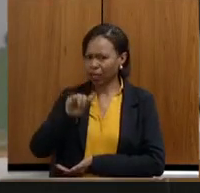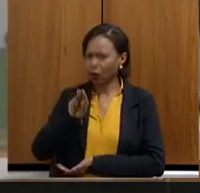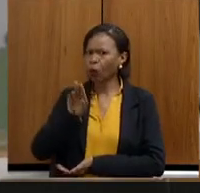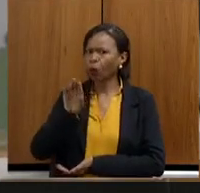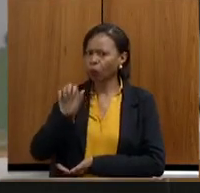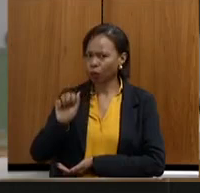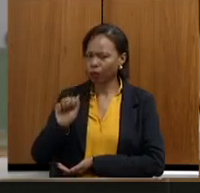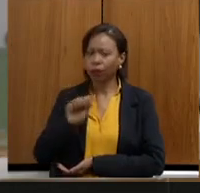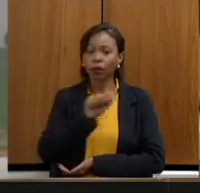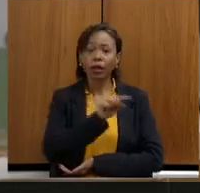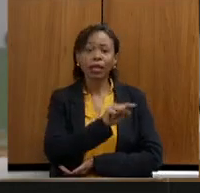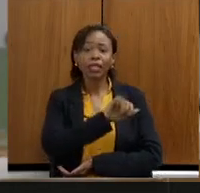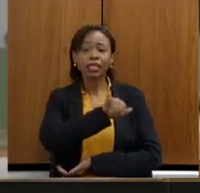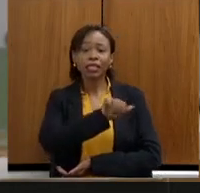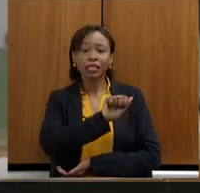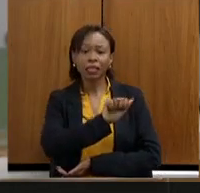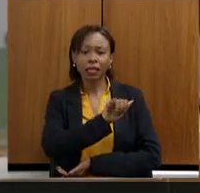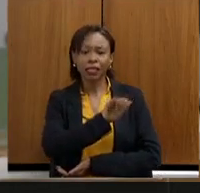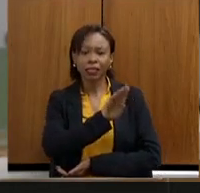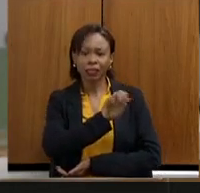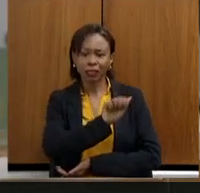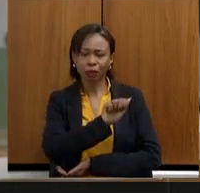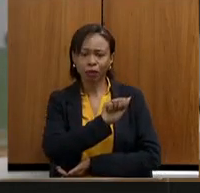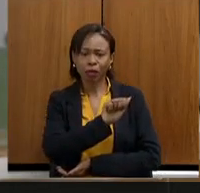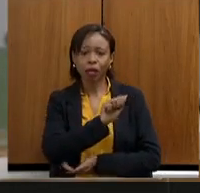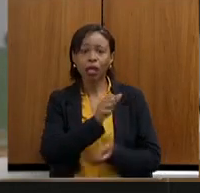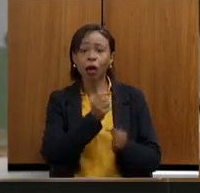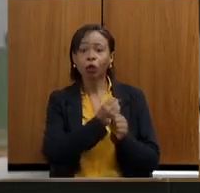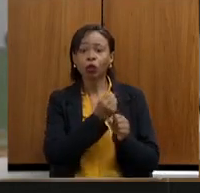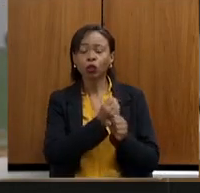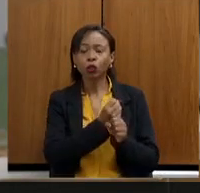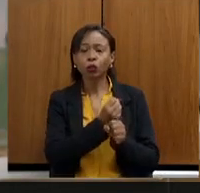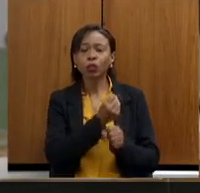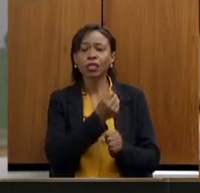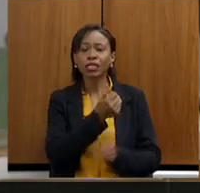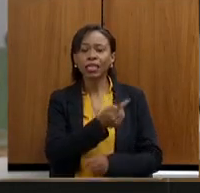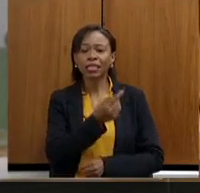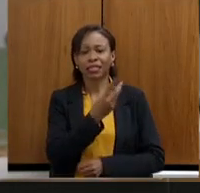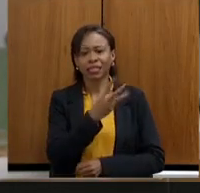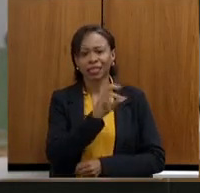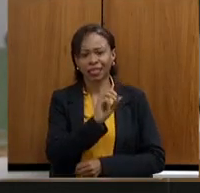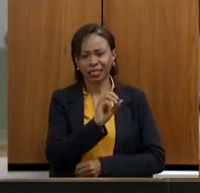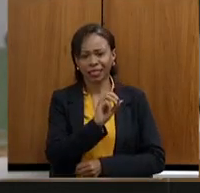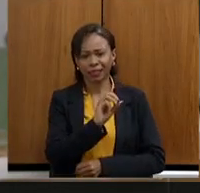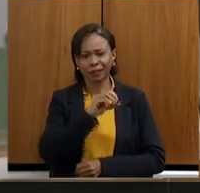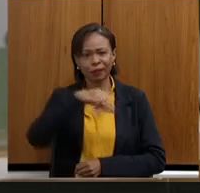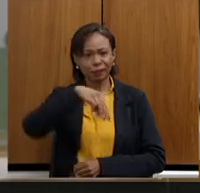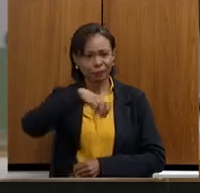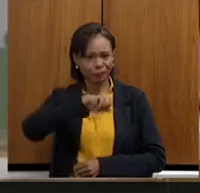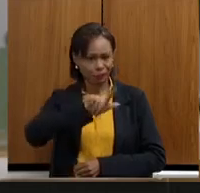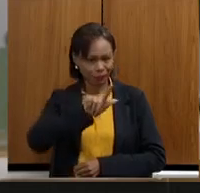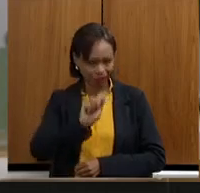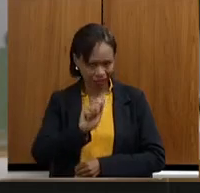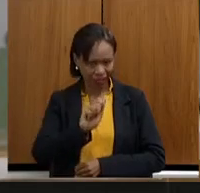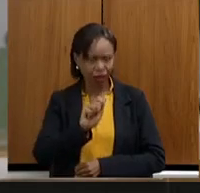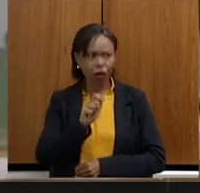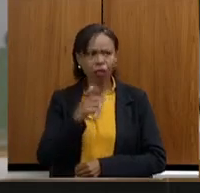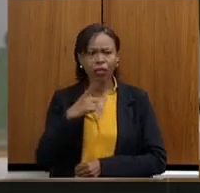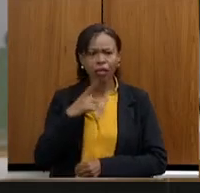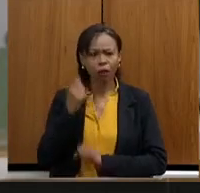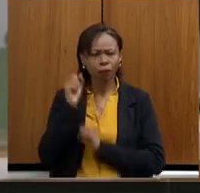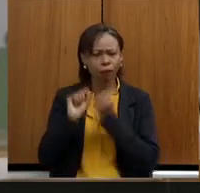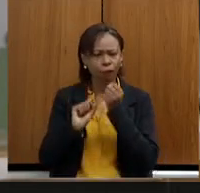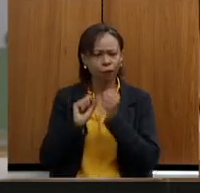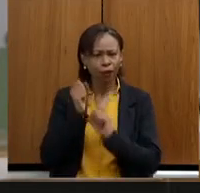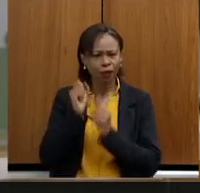Jaíba, Vale, está construindo uma de 730 mega, e uma empresa mineira, inclusive, a CEI